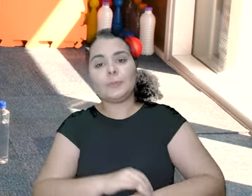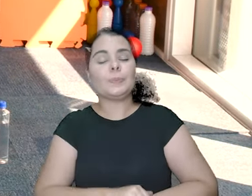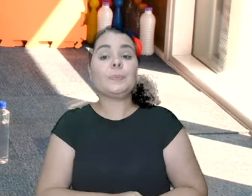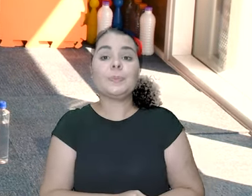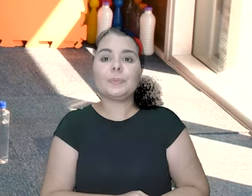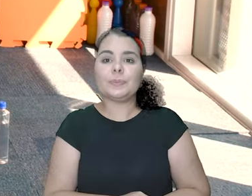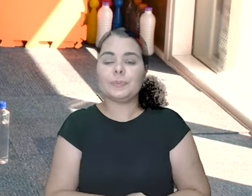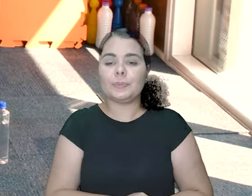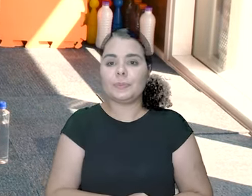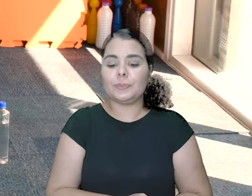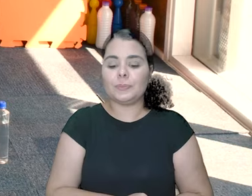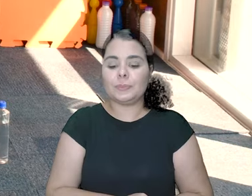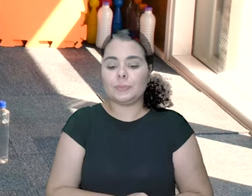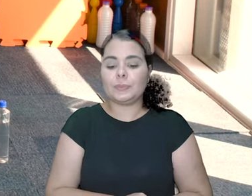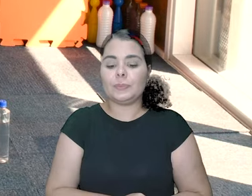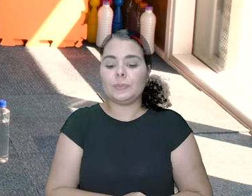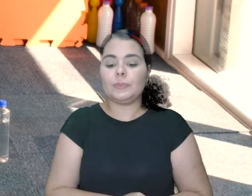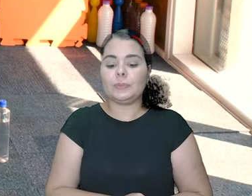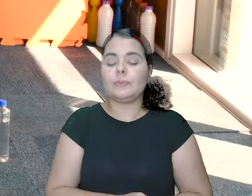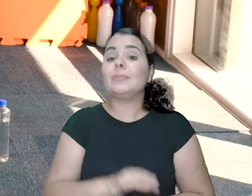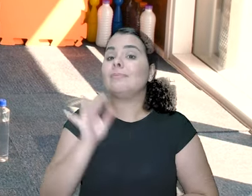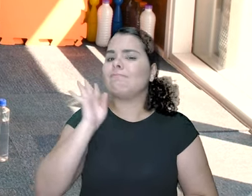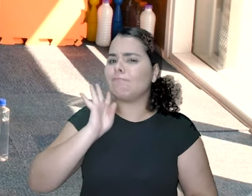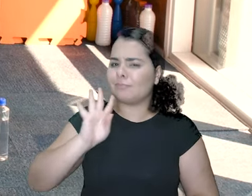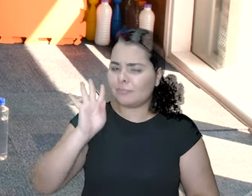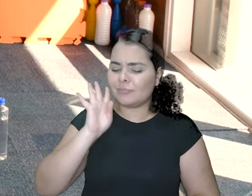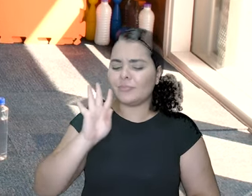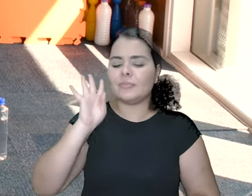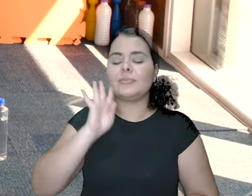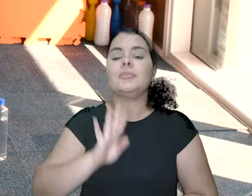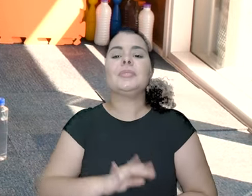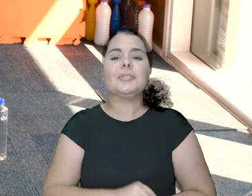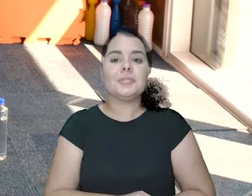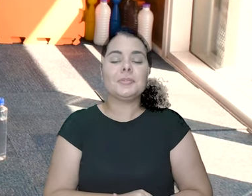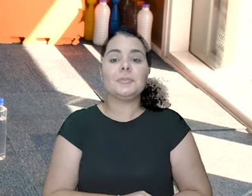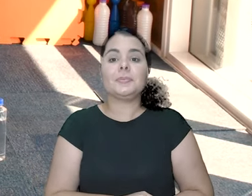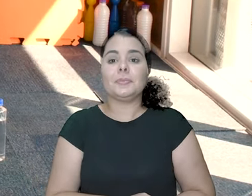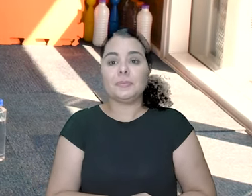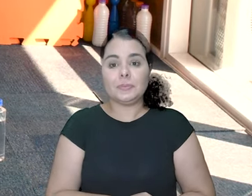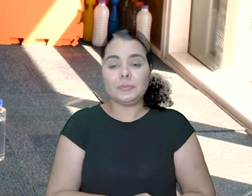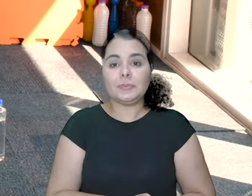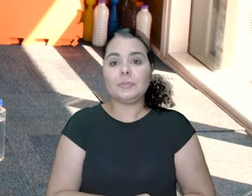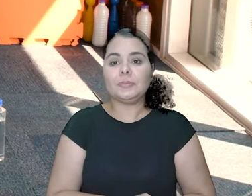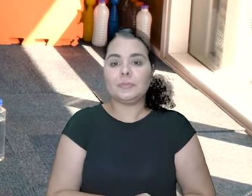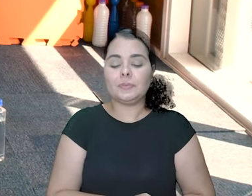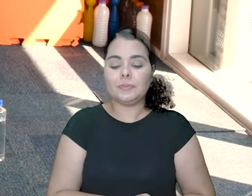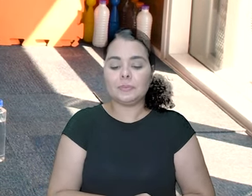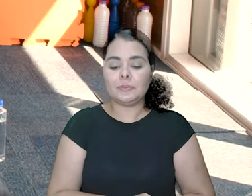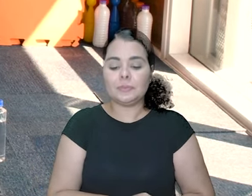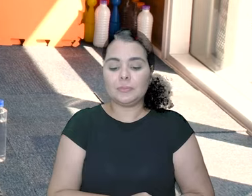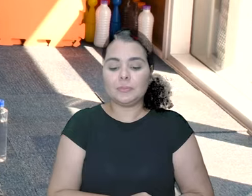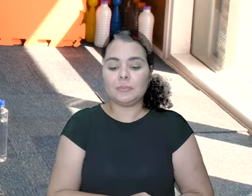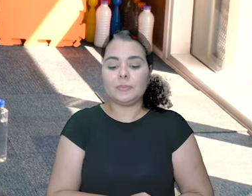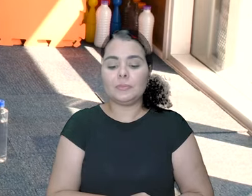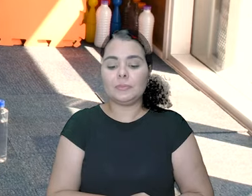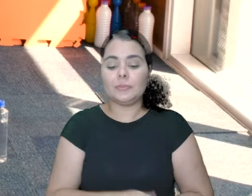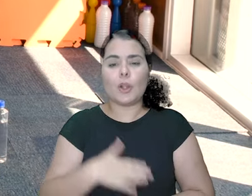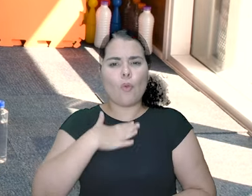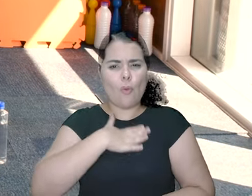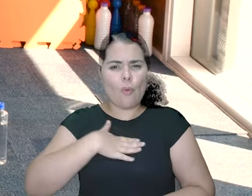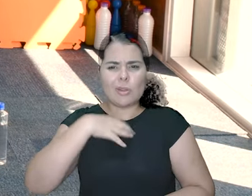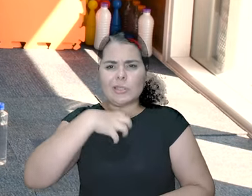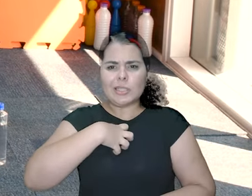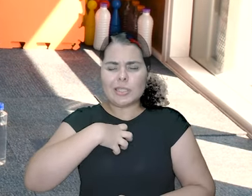Vem comigo. Não para. Isso, galera. E sobe. Boa!